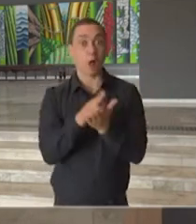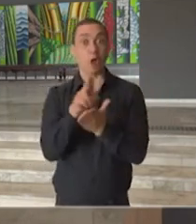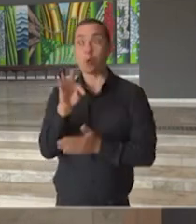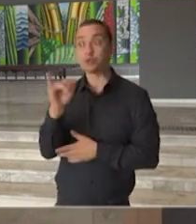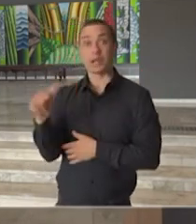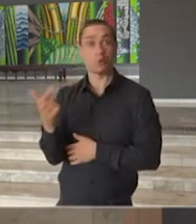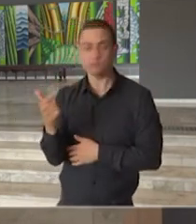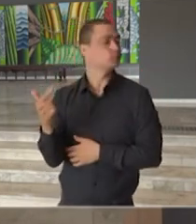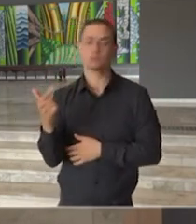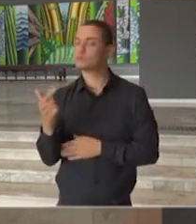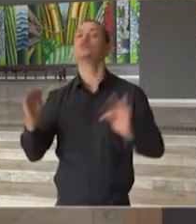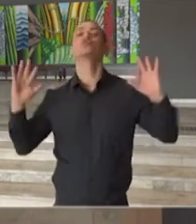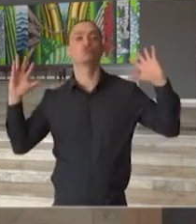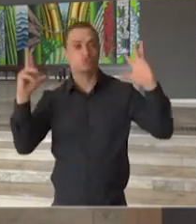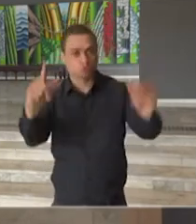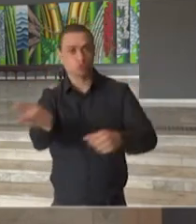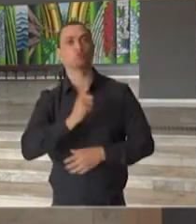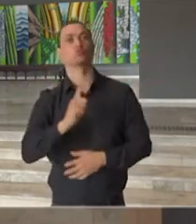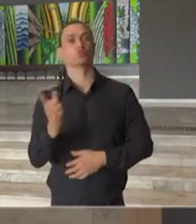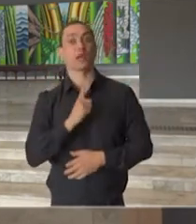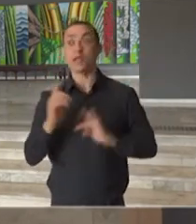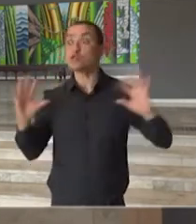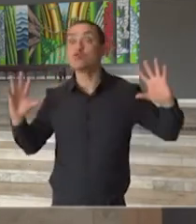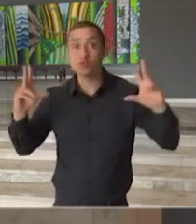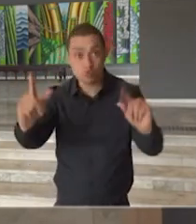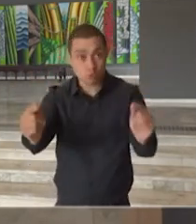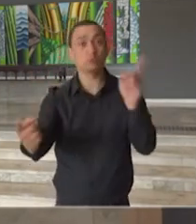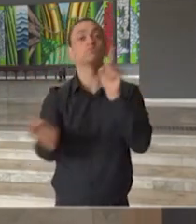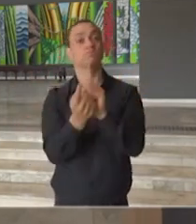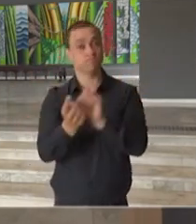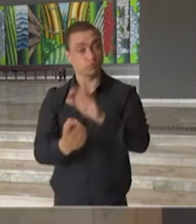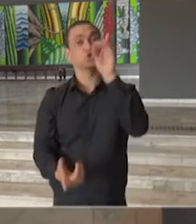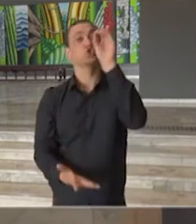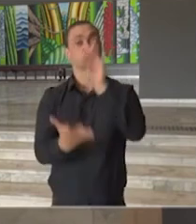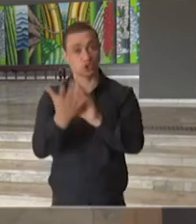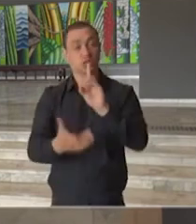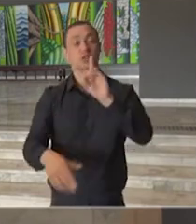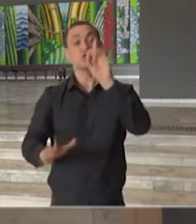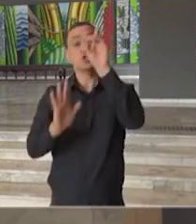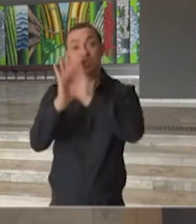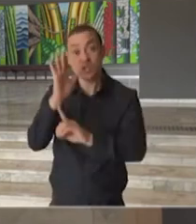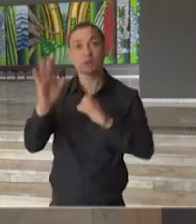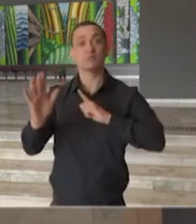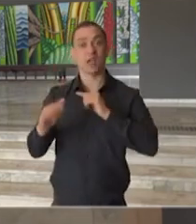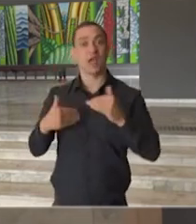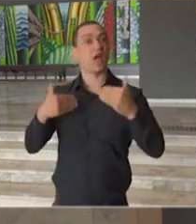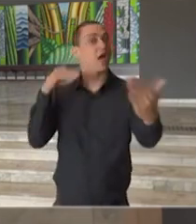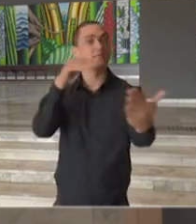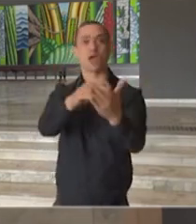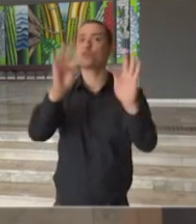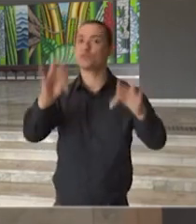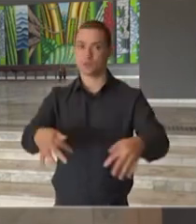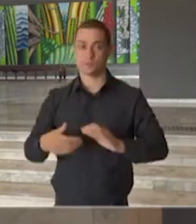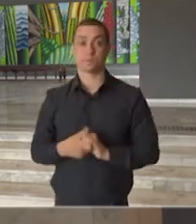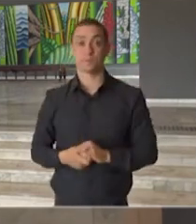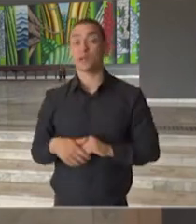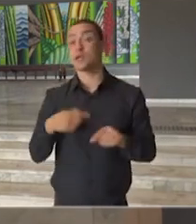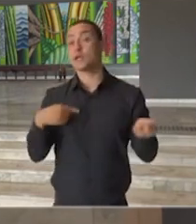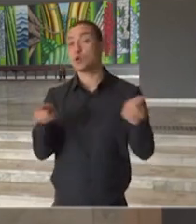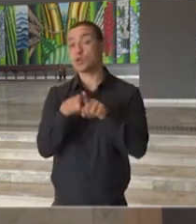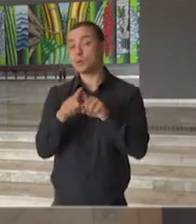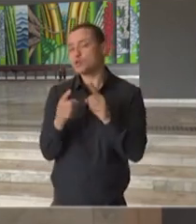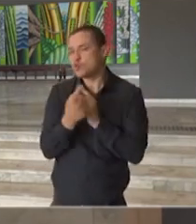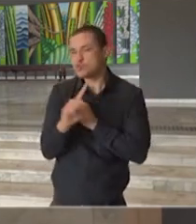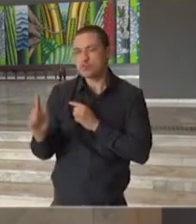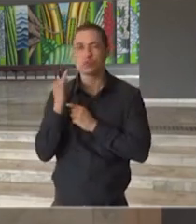no estado de São Paulo. Ninguém sem atendimento até agora e ninguém sem atendimento até o final. Eu queria aqui também, por fim,